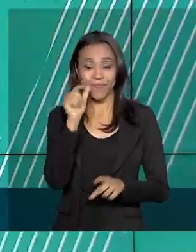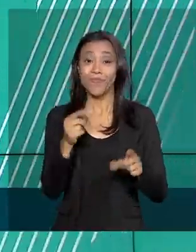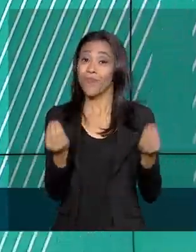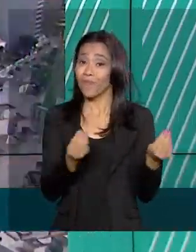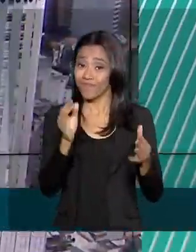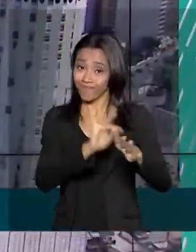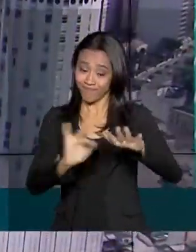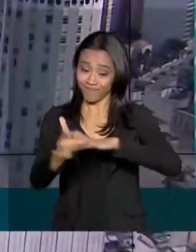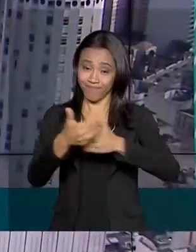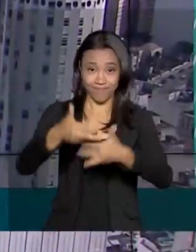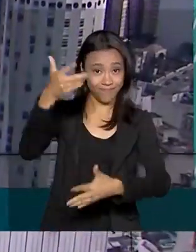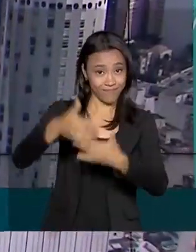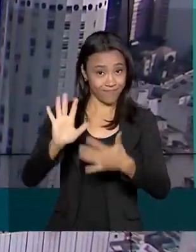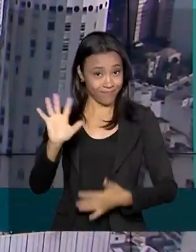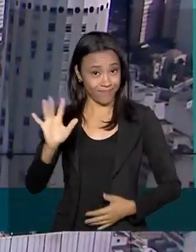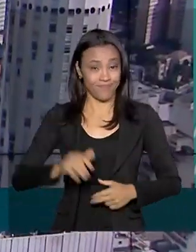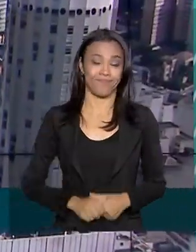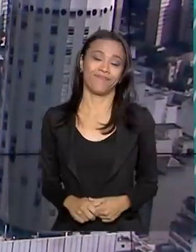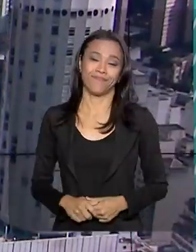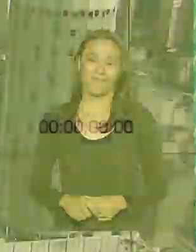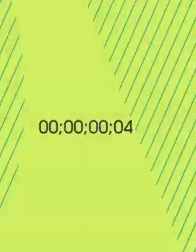pelas redes sociais. Até mais.